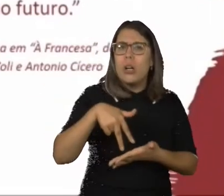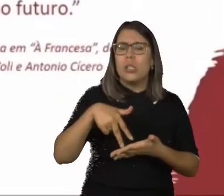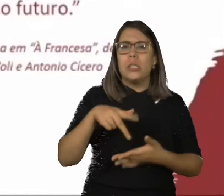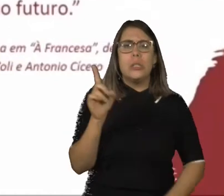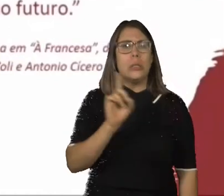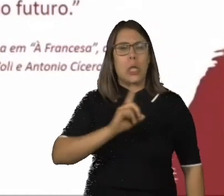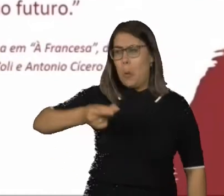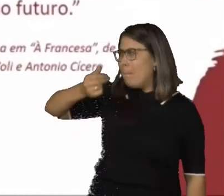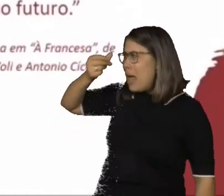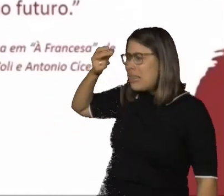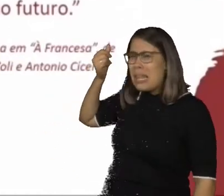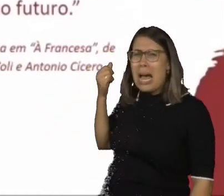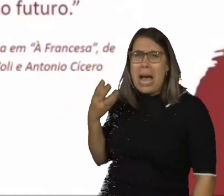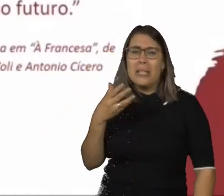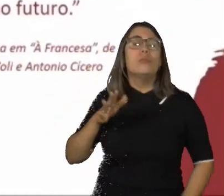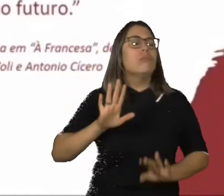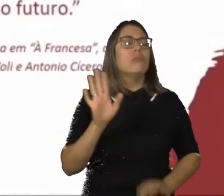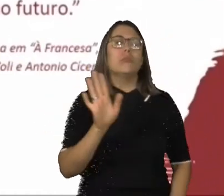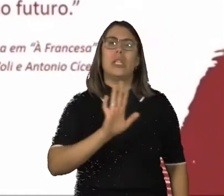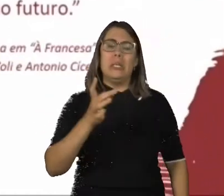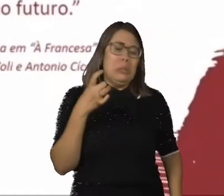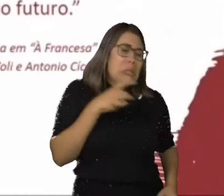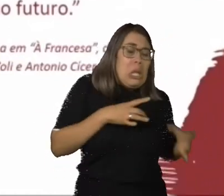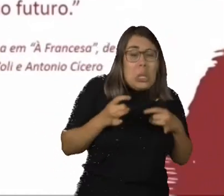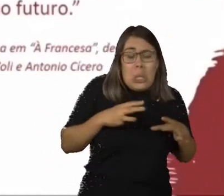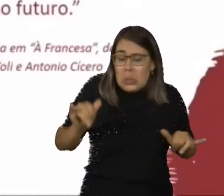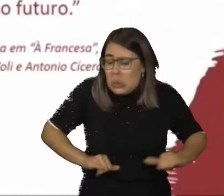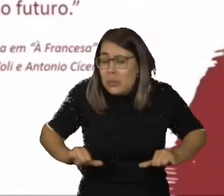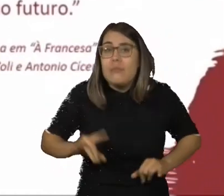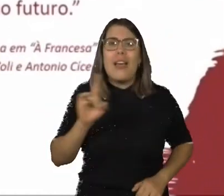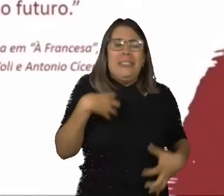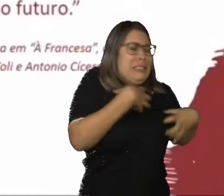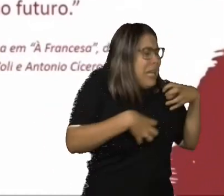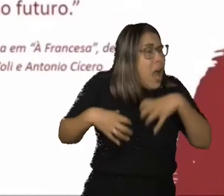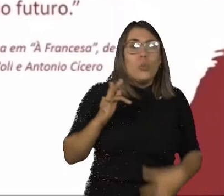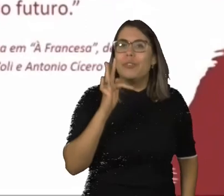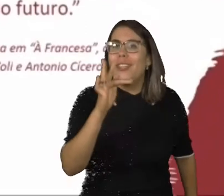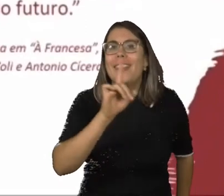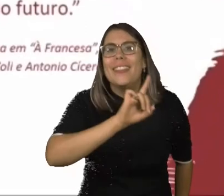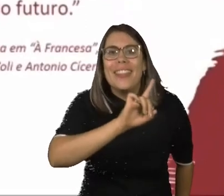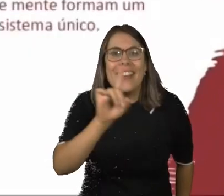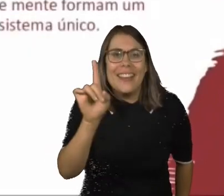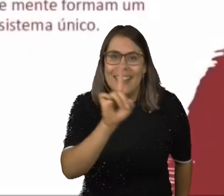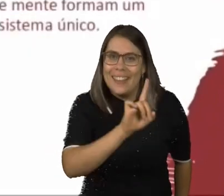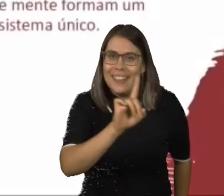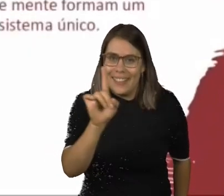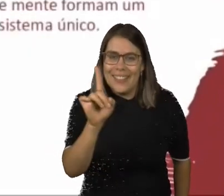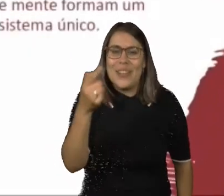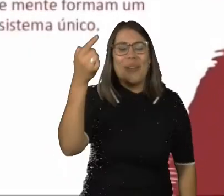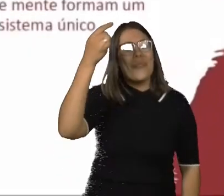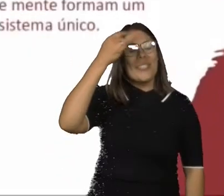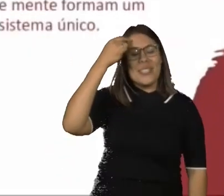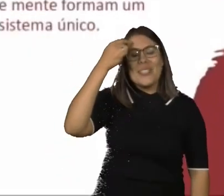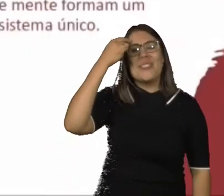nas mágoas do passado, das dores, do sentimentalismo, nem na ansiedade do futuro. O pensamento